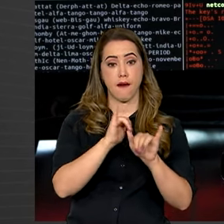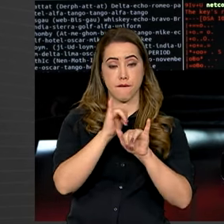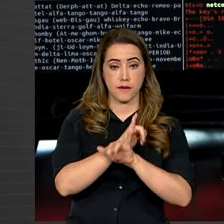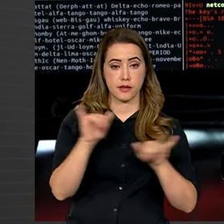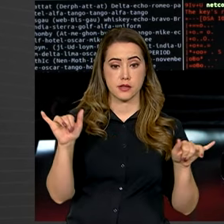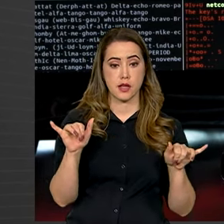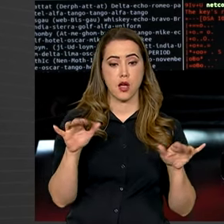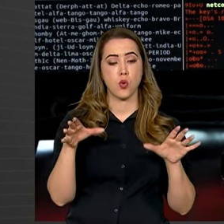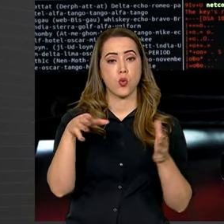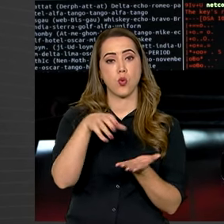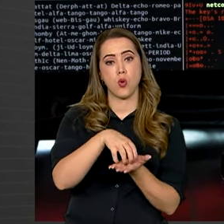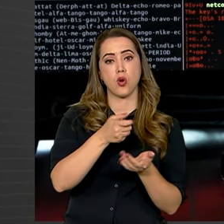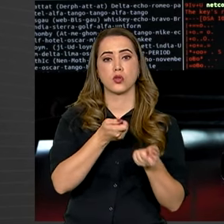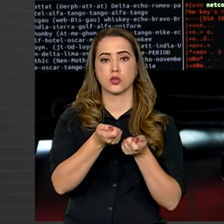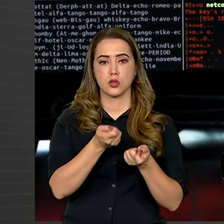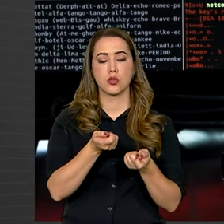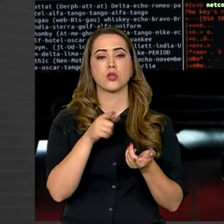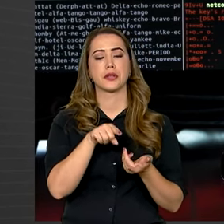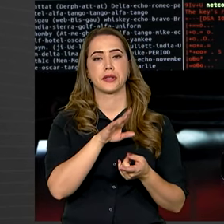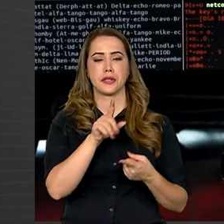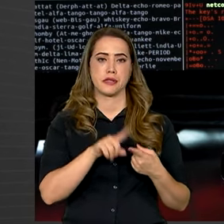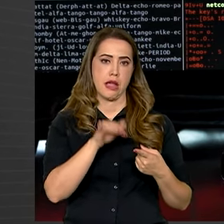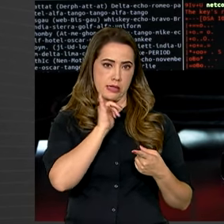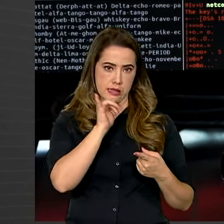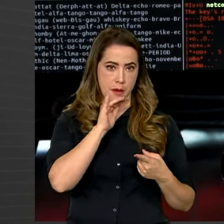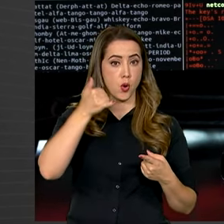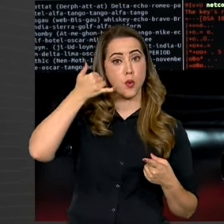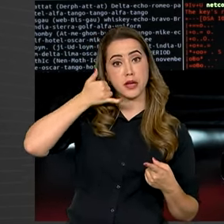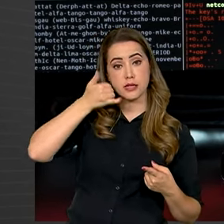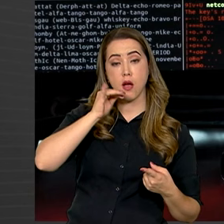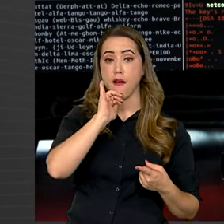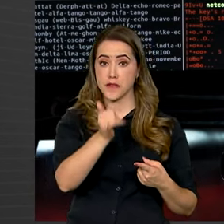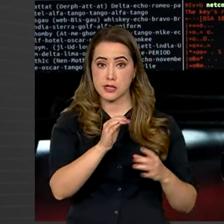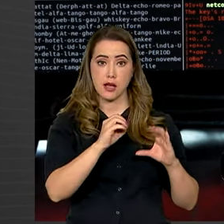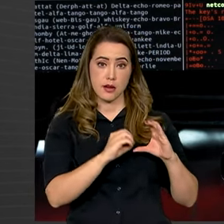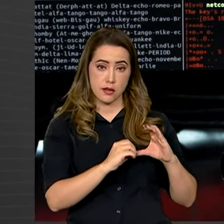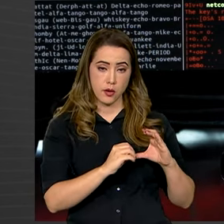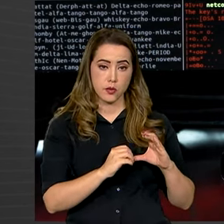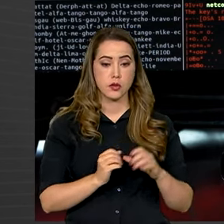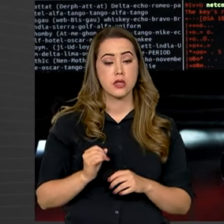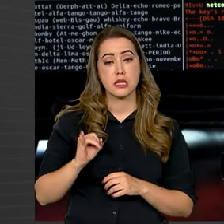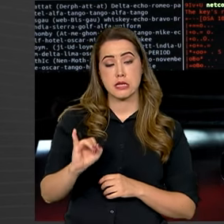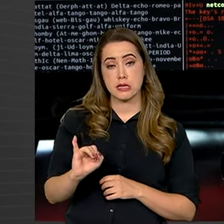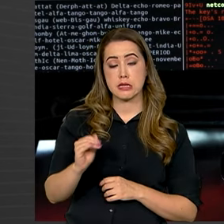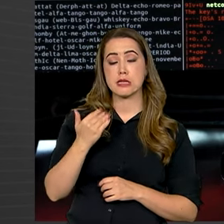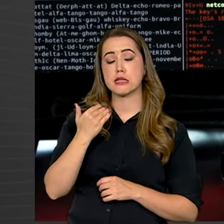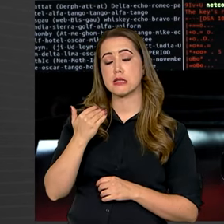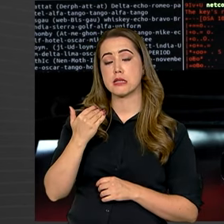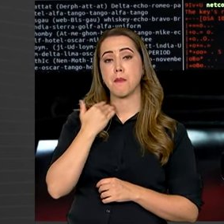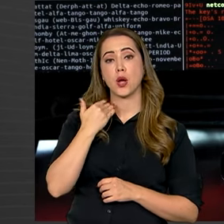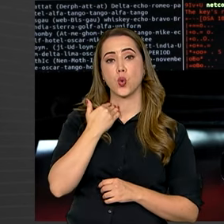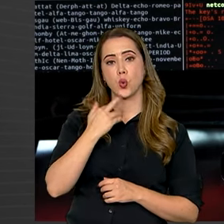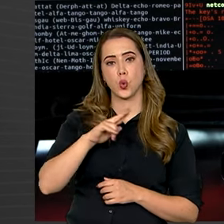órgão regulador que o golpe envolveu, no caso das operadoras de telecomunicação, a Anatel. Se envolver alguma instituição